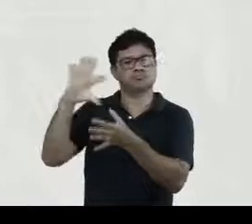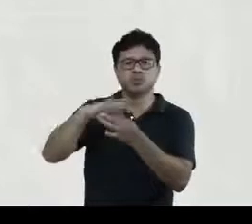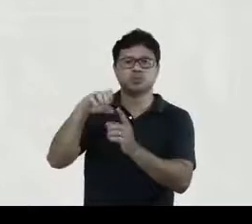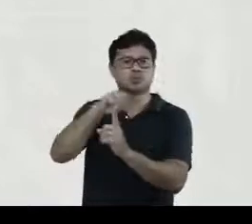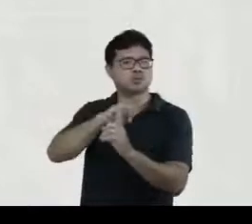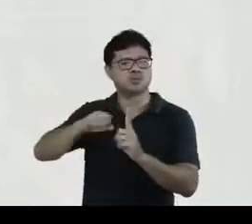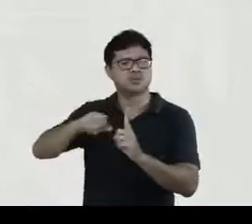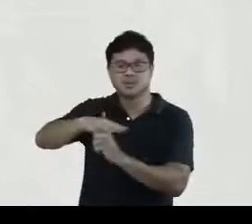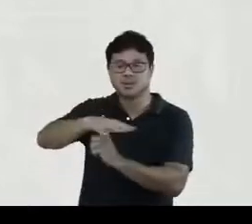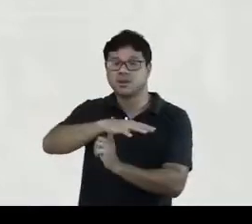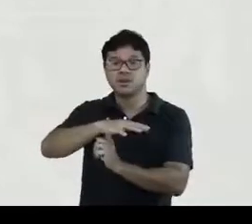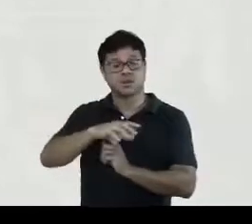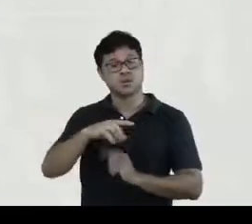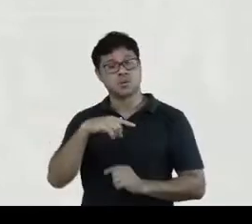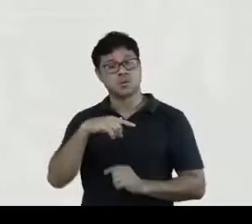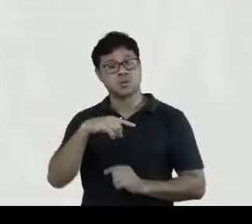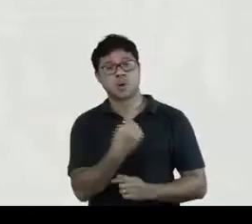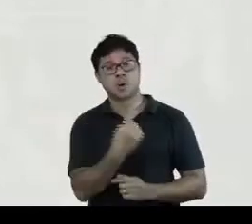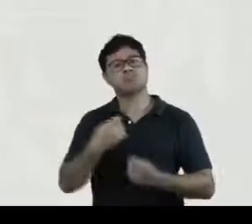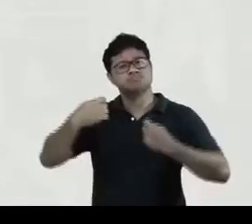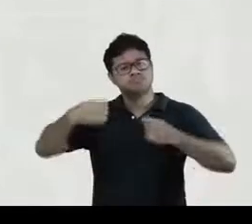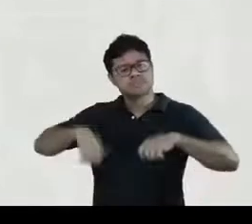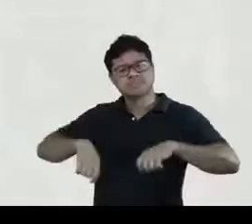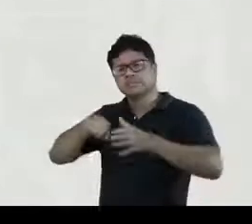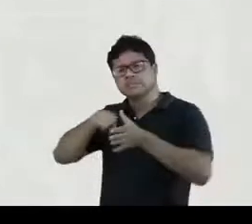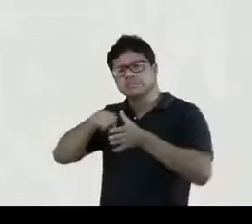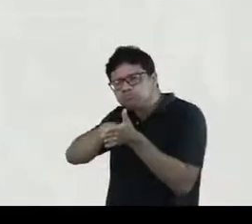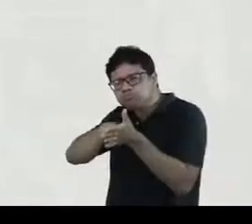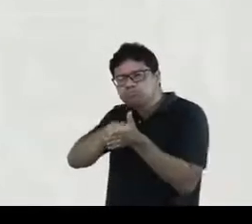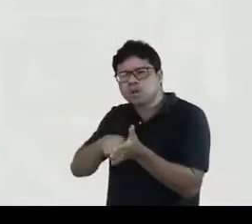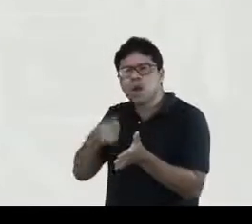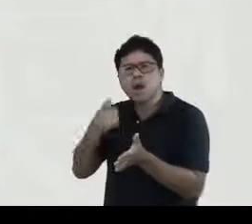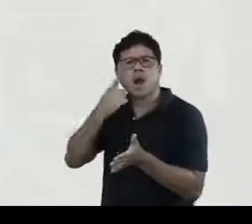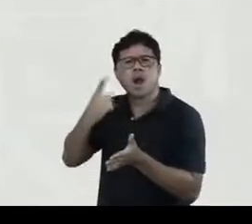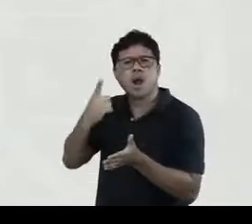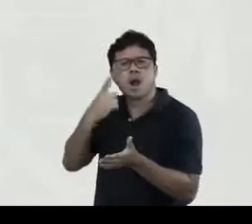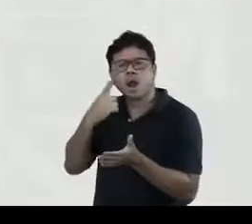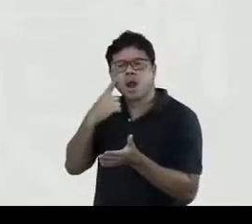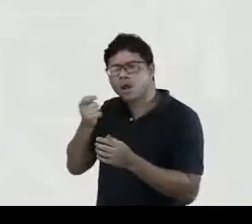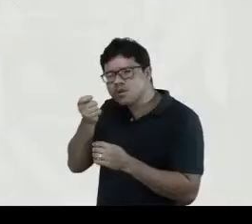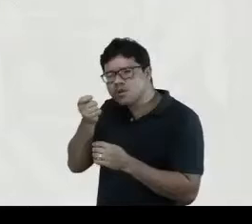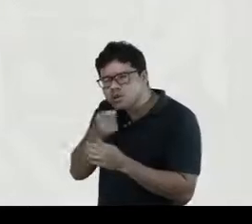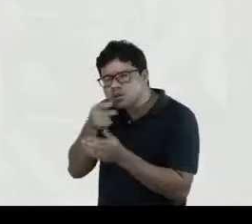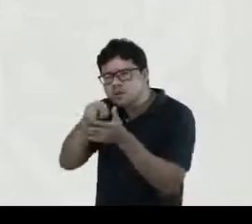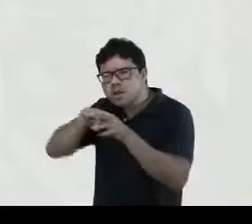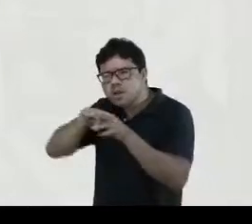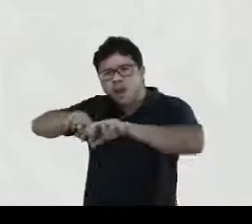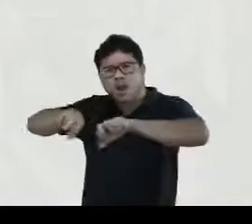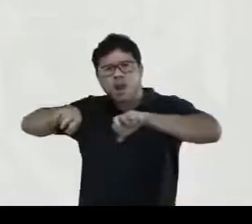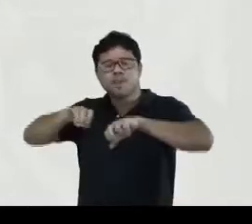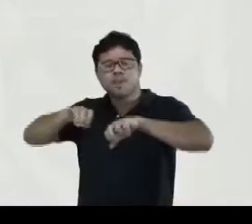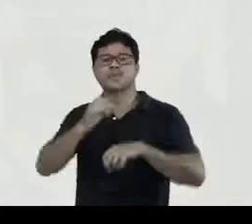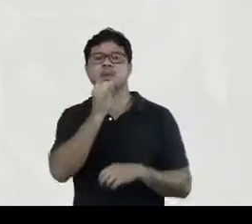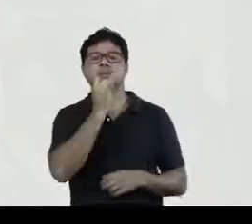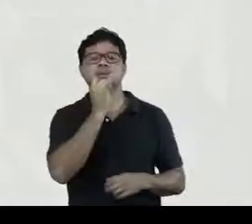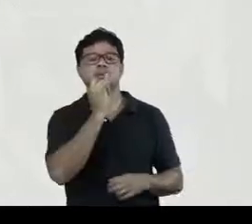sociedade e nós precisamos realmente investigar. E aqui nós temos, por exemplo,